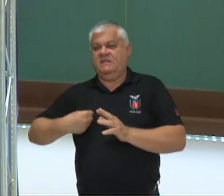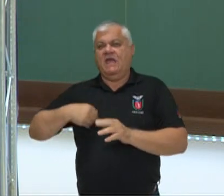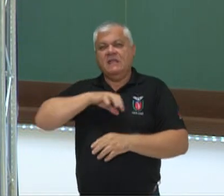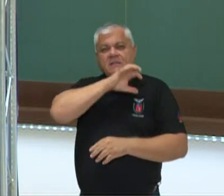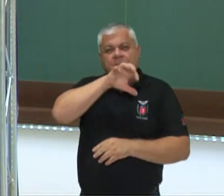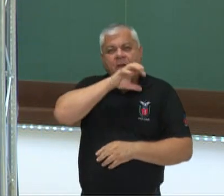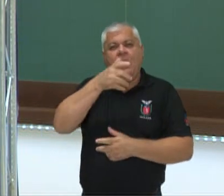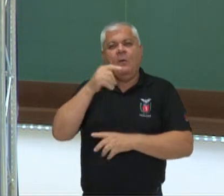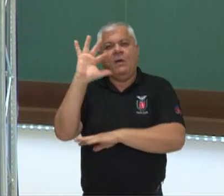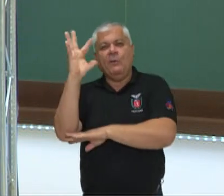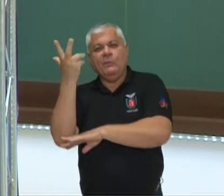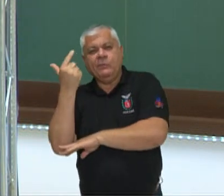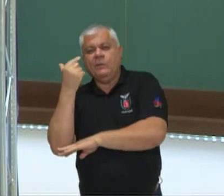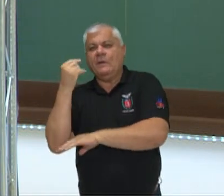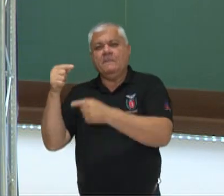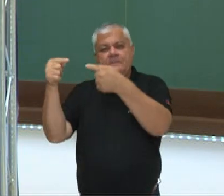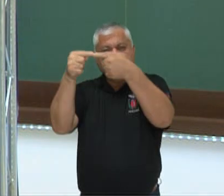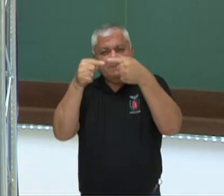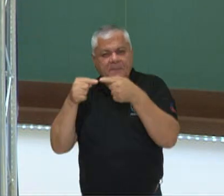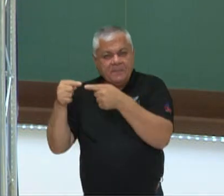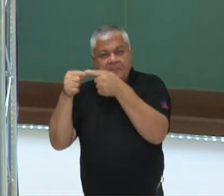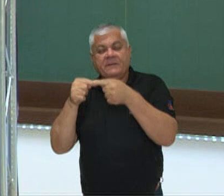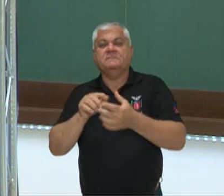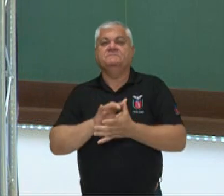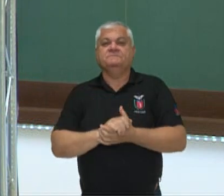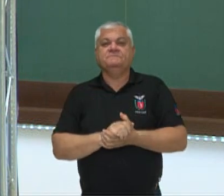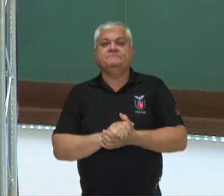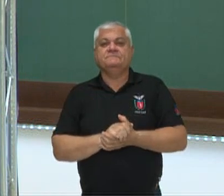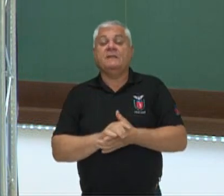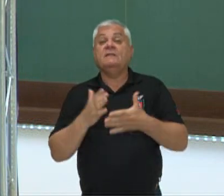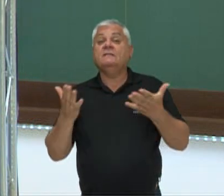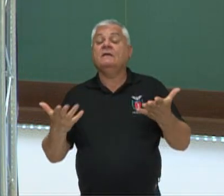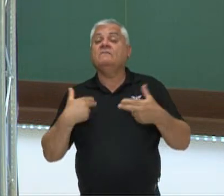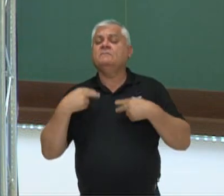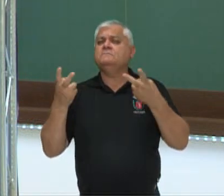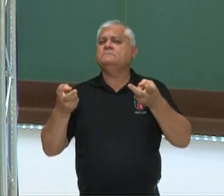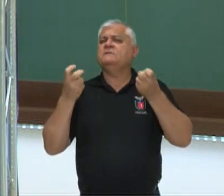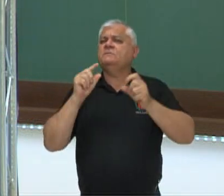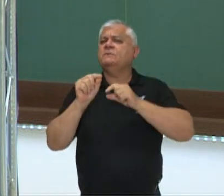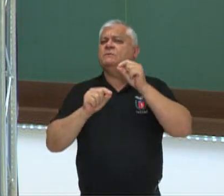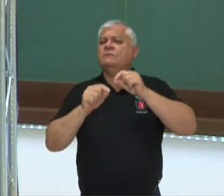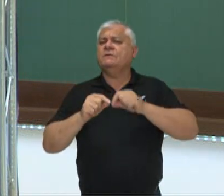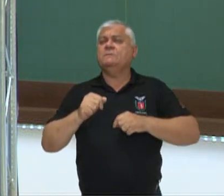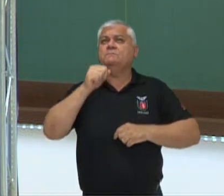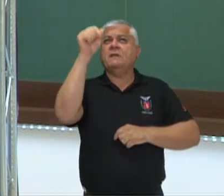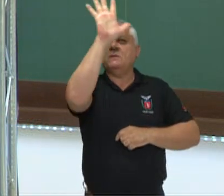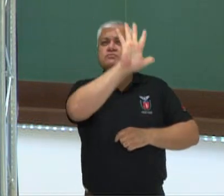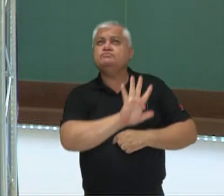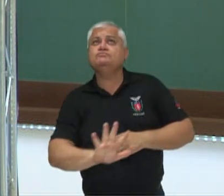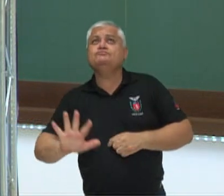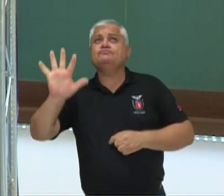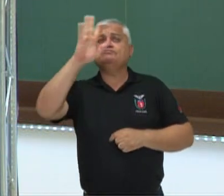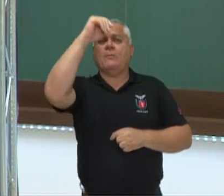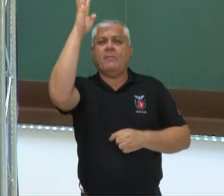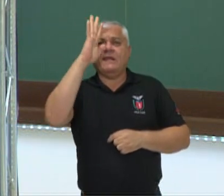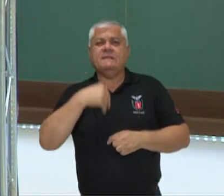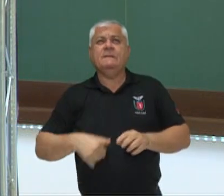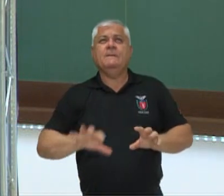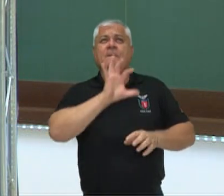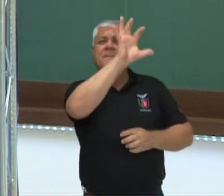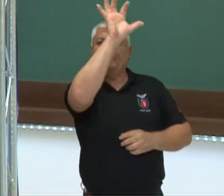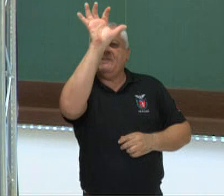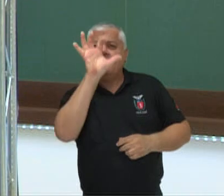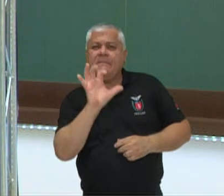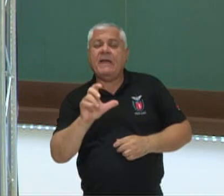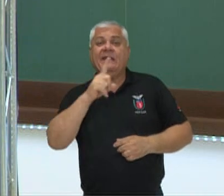animal similares, parecidas. E aí a gente vai perceber que o território brasileiro dispõe de vários biomas.